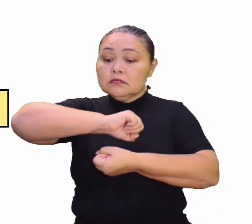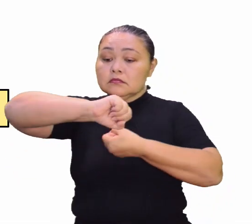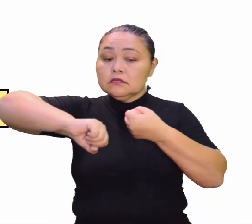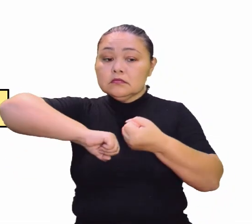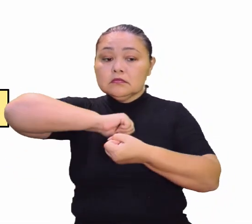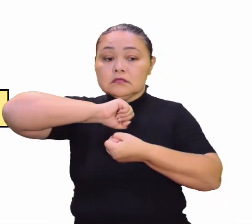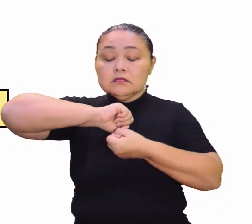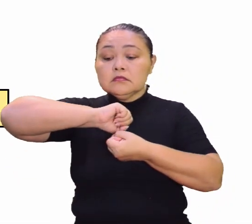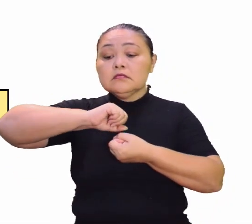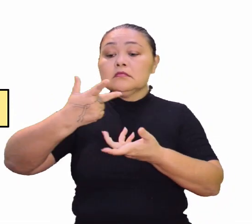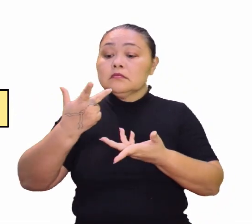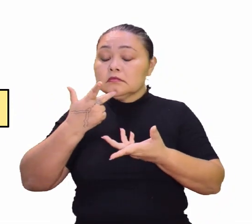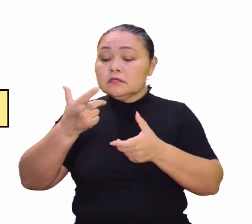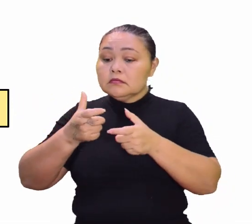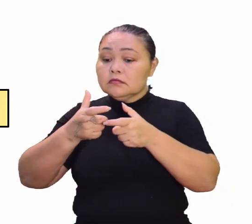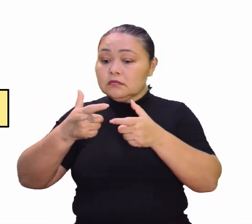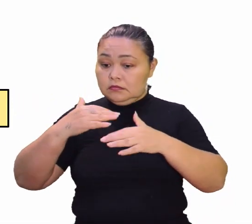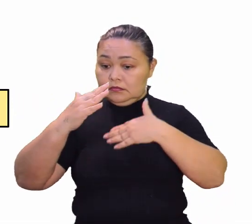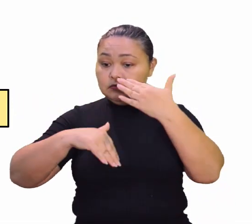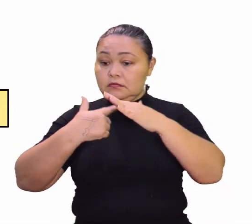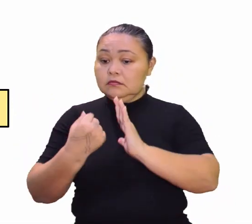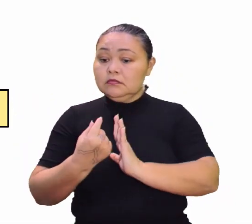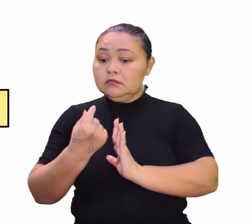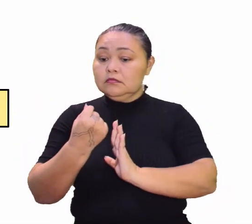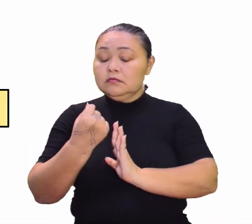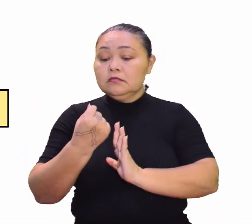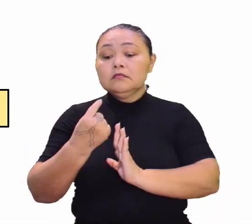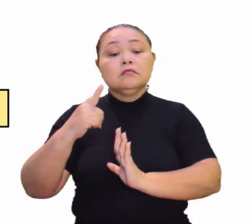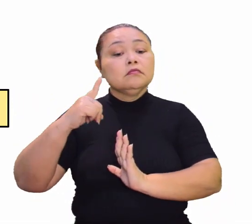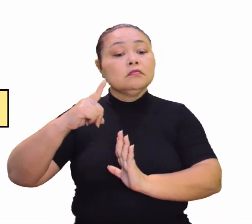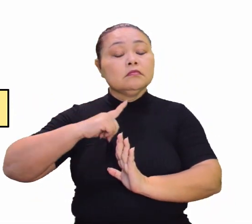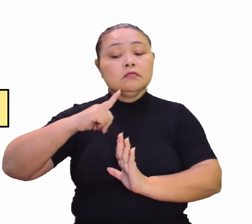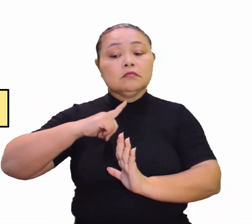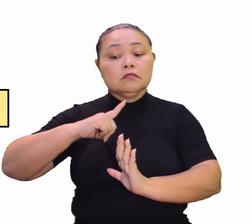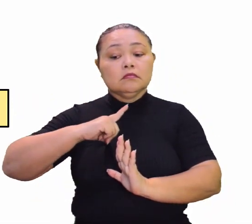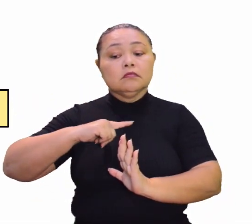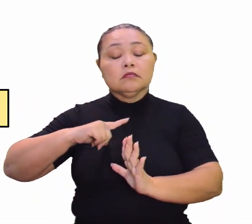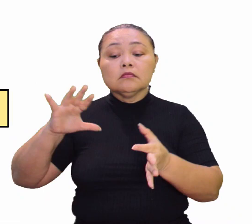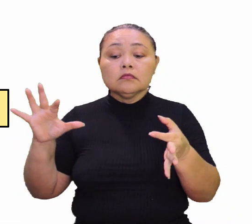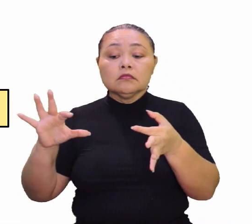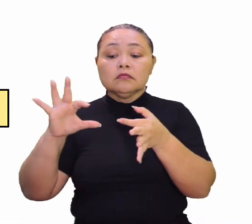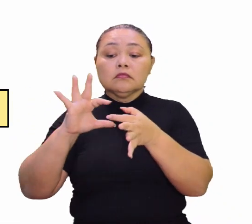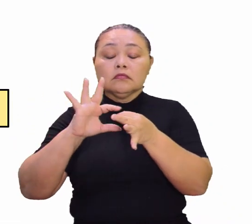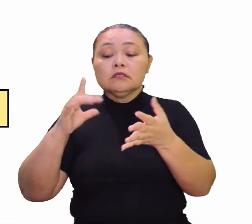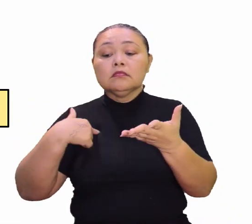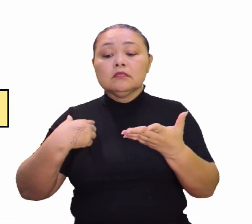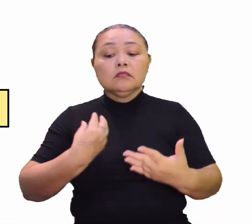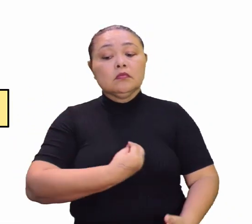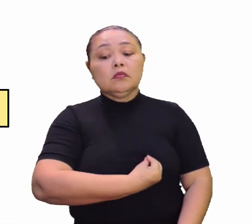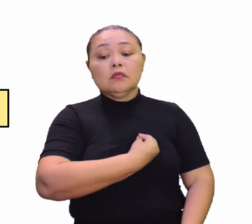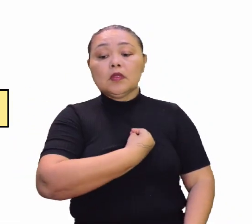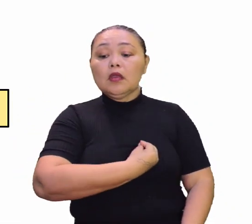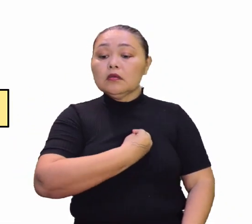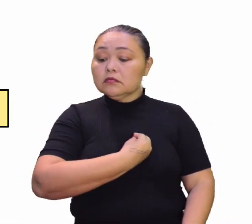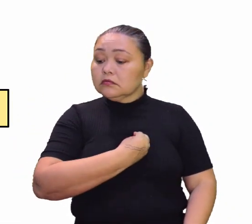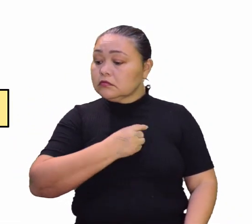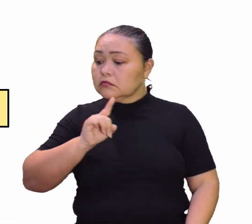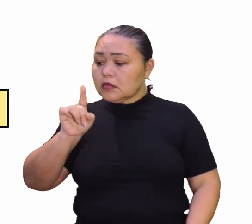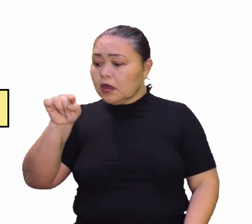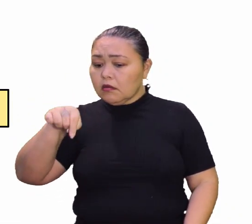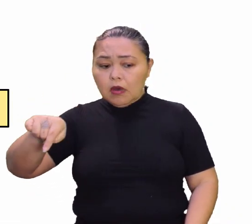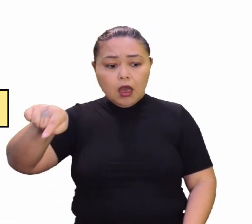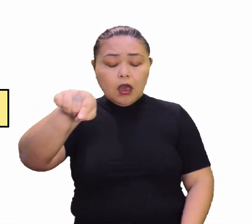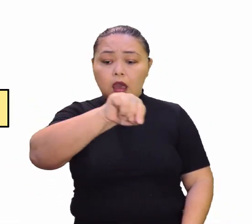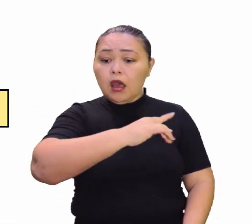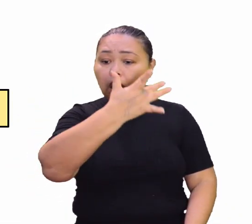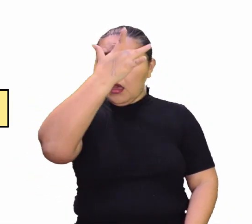eu estou desse crescimento econômico, eu tenho que pensar que envolve a vida de muitas pessoas e